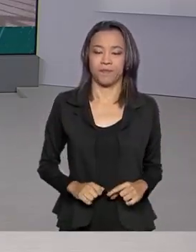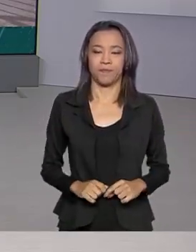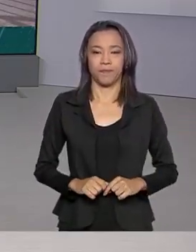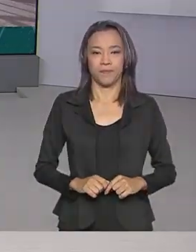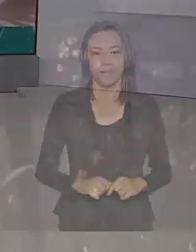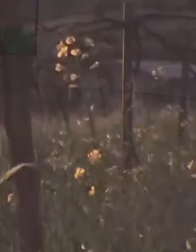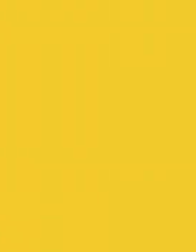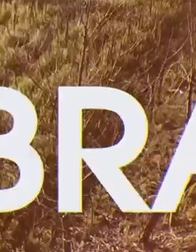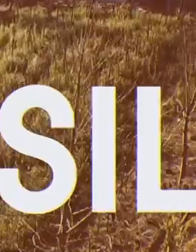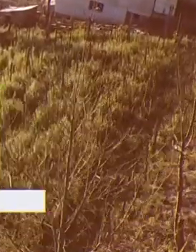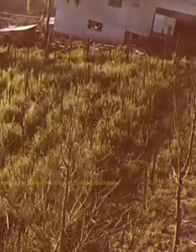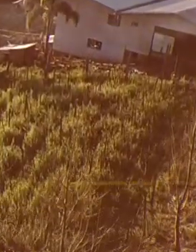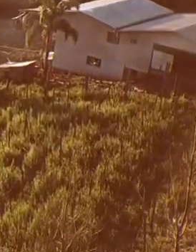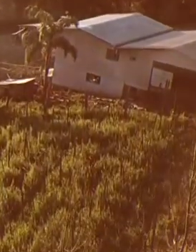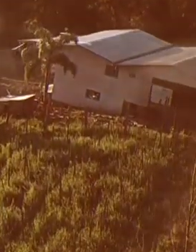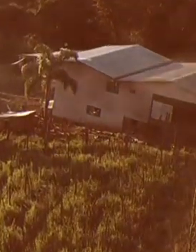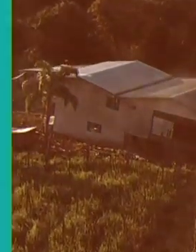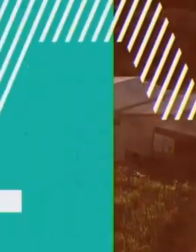ar.